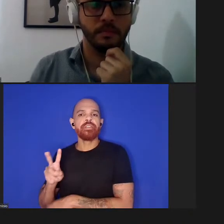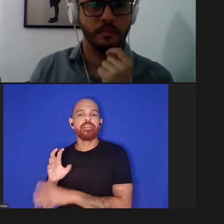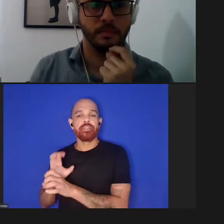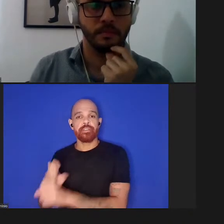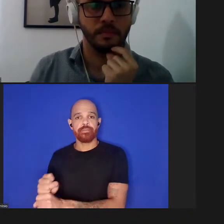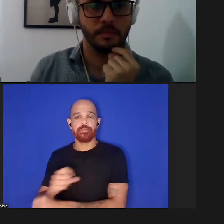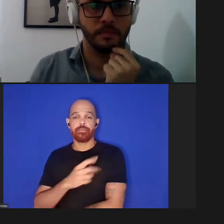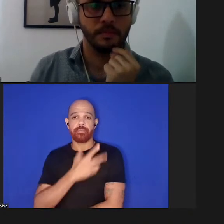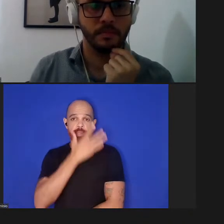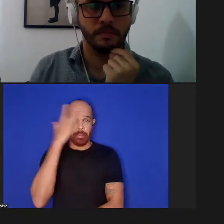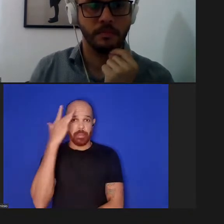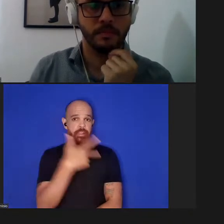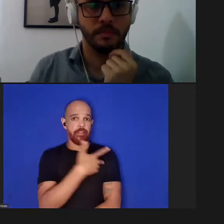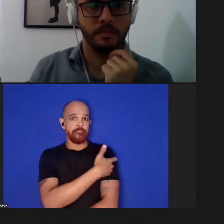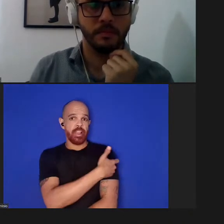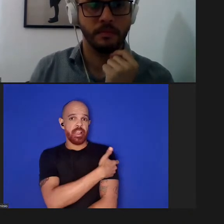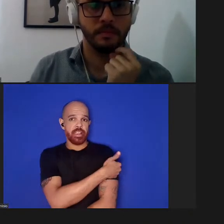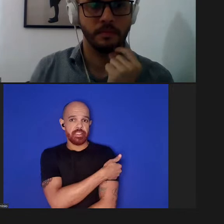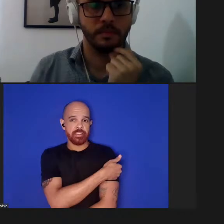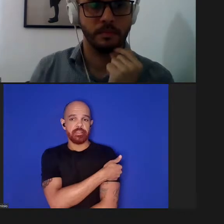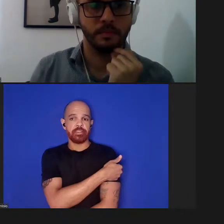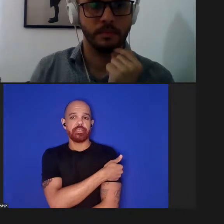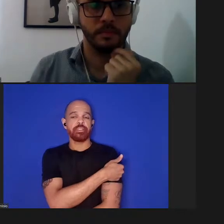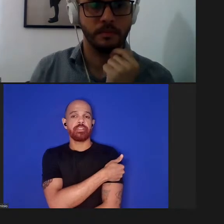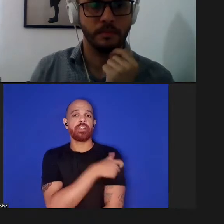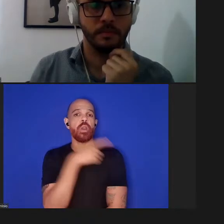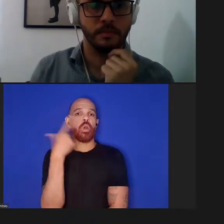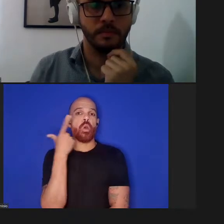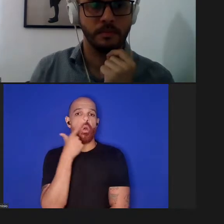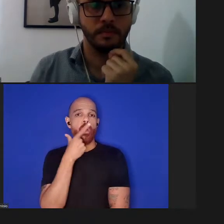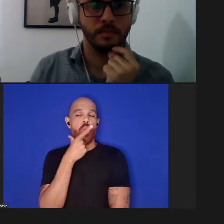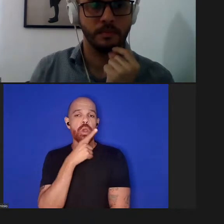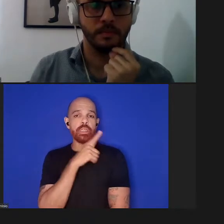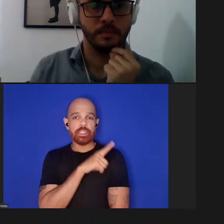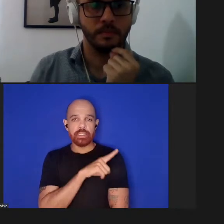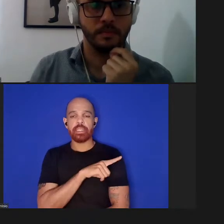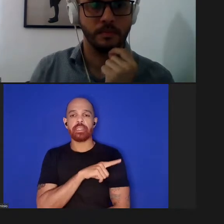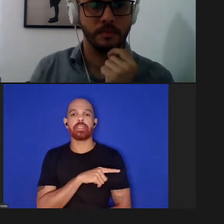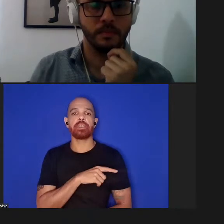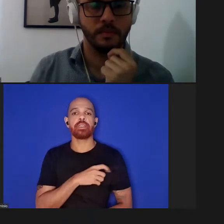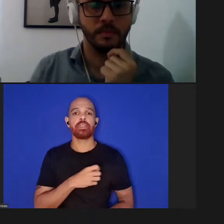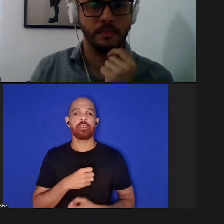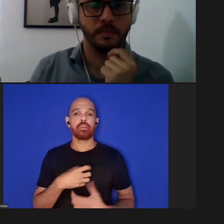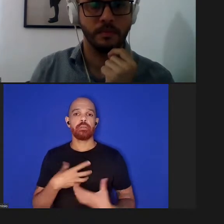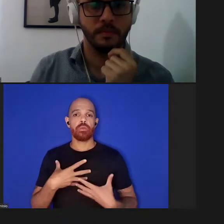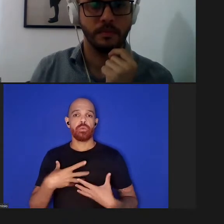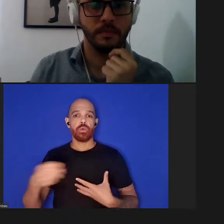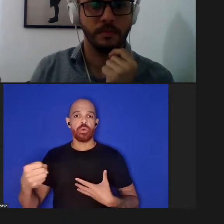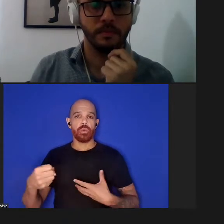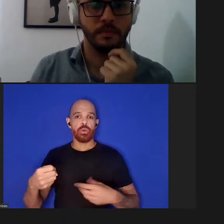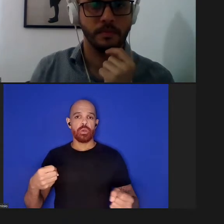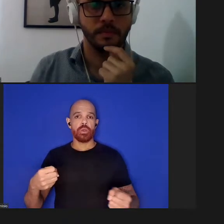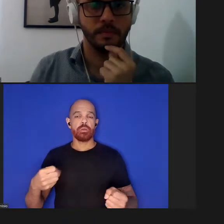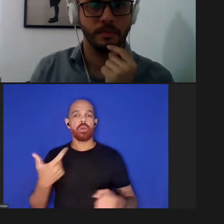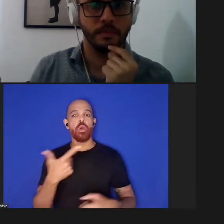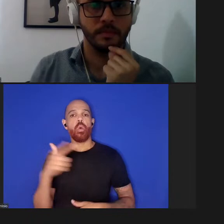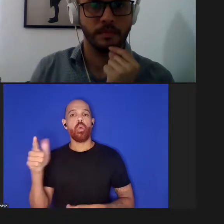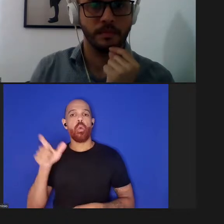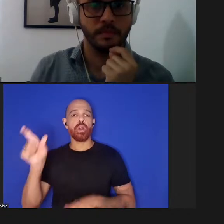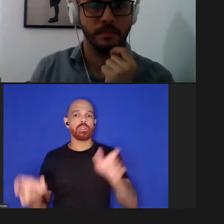consegue emitir e transmitir para outras pessoas